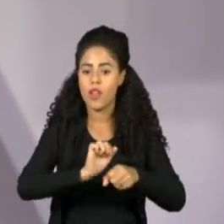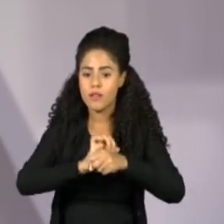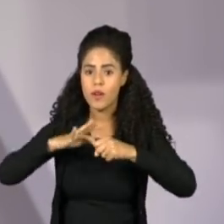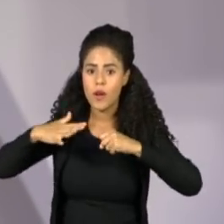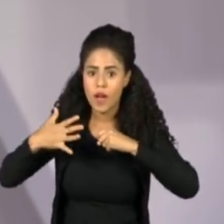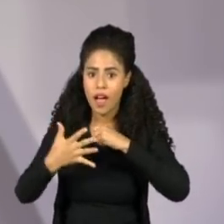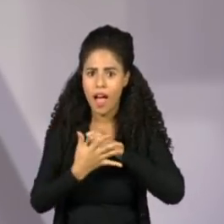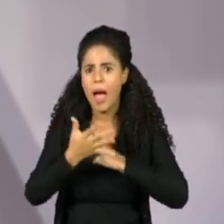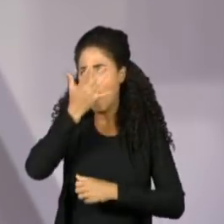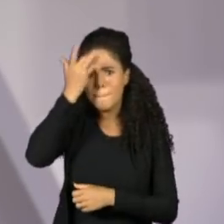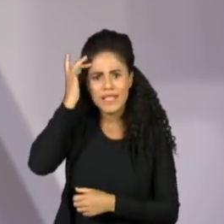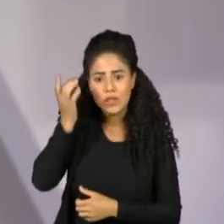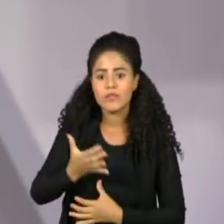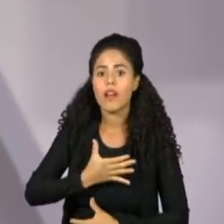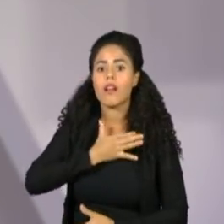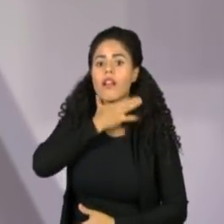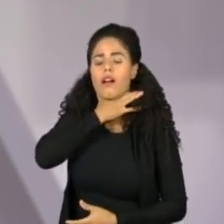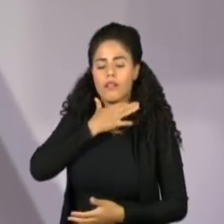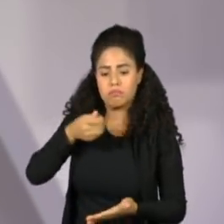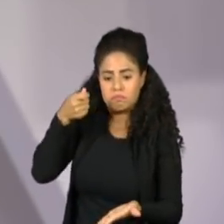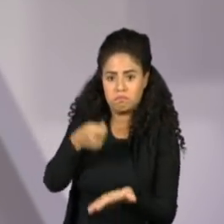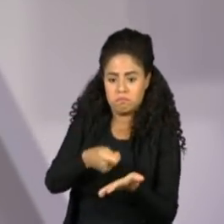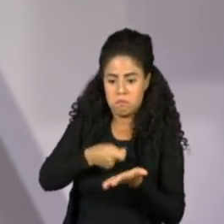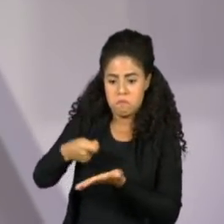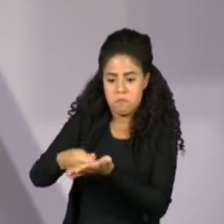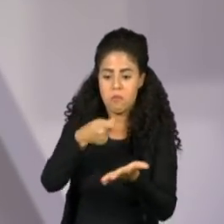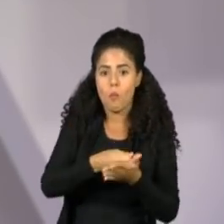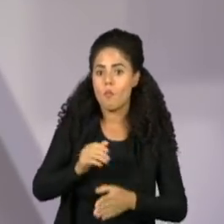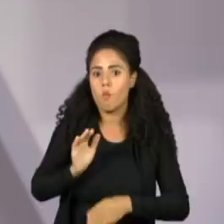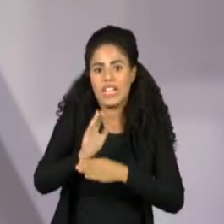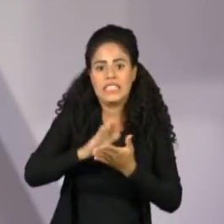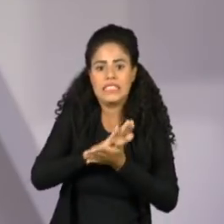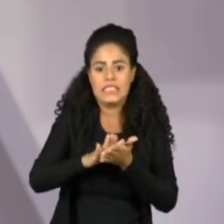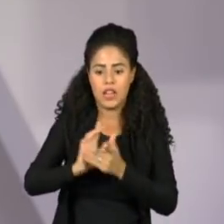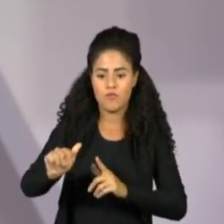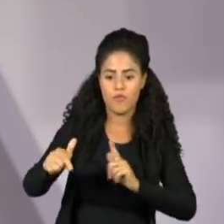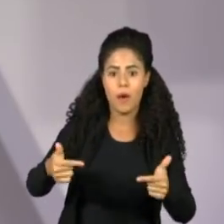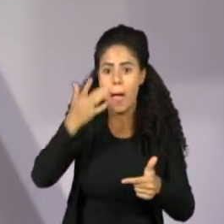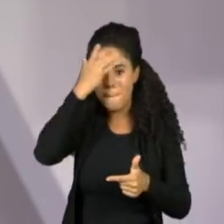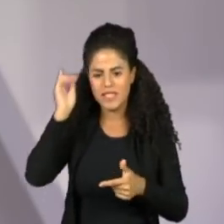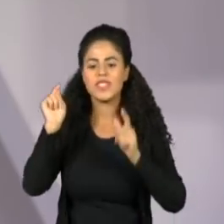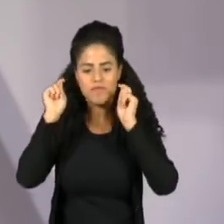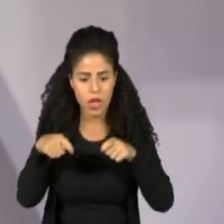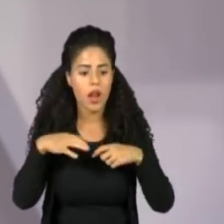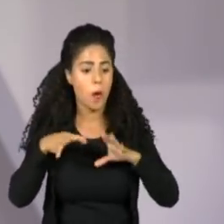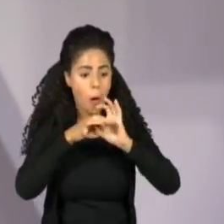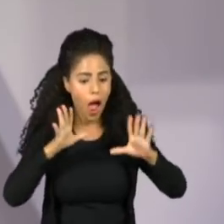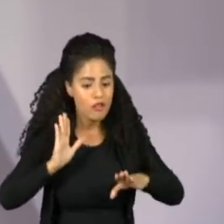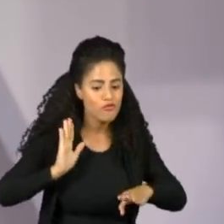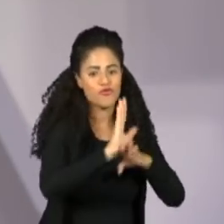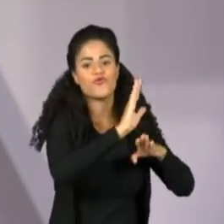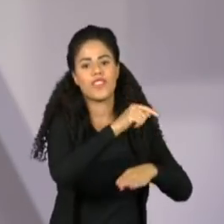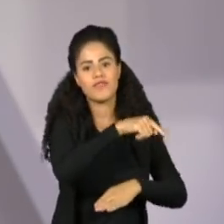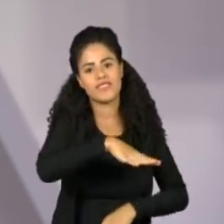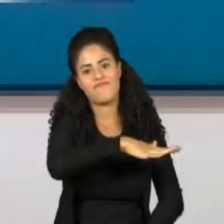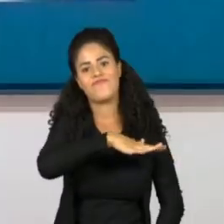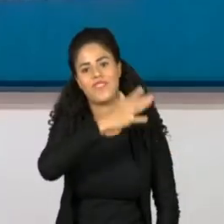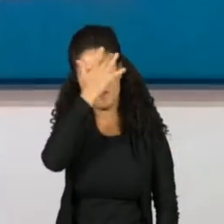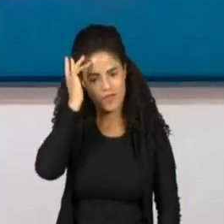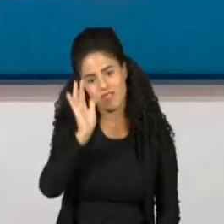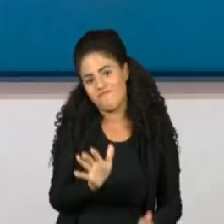consumidores que não conseguem pagar contas básicas. Do outro, cidadãos dispostos a quitar esses débitos.